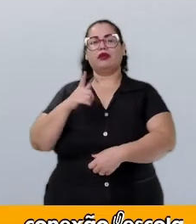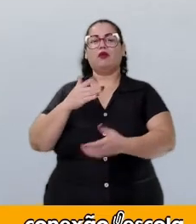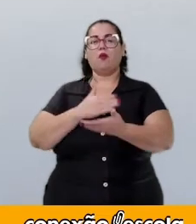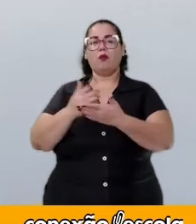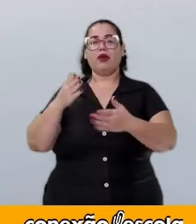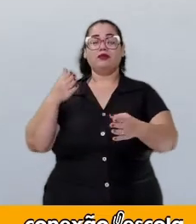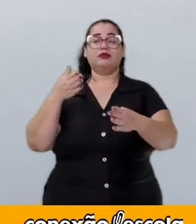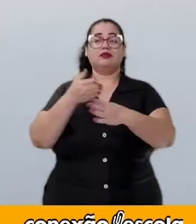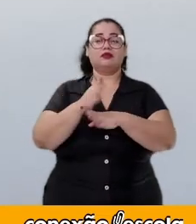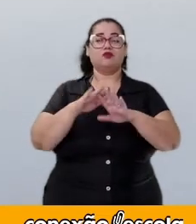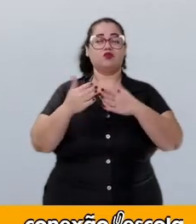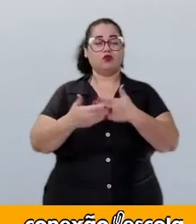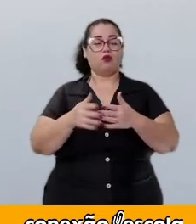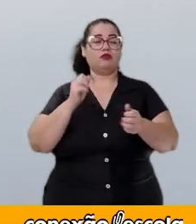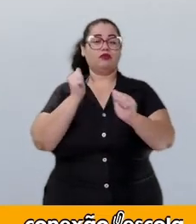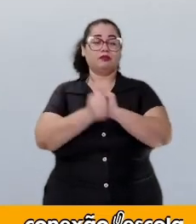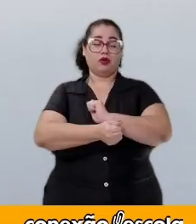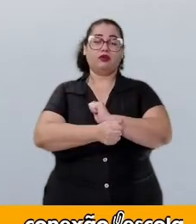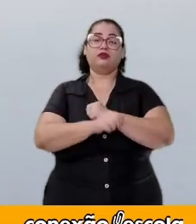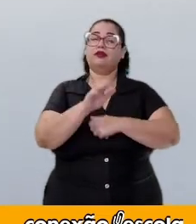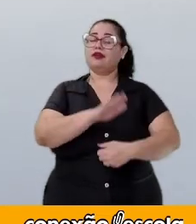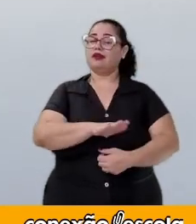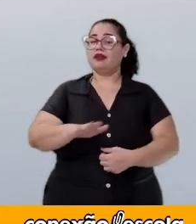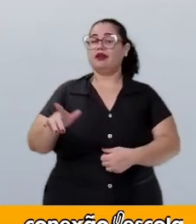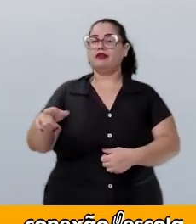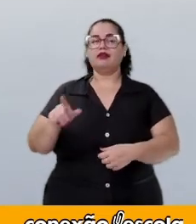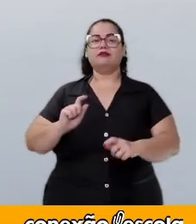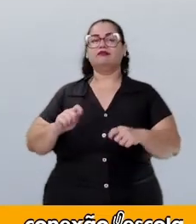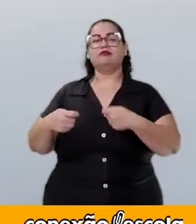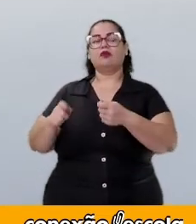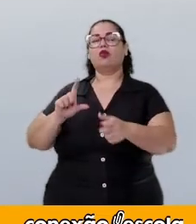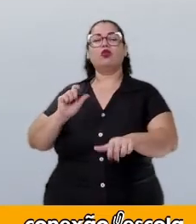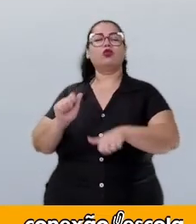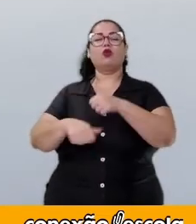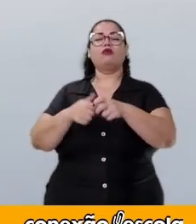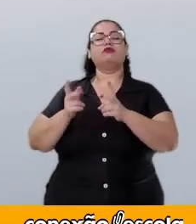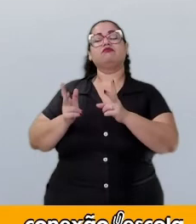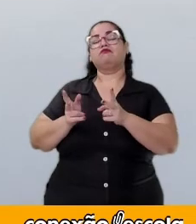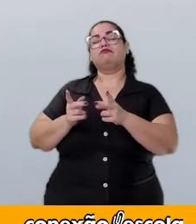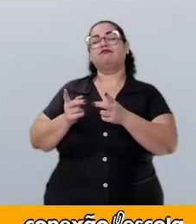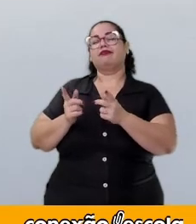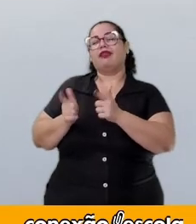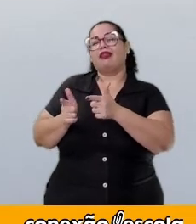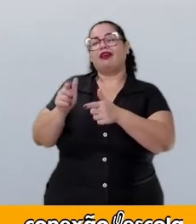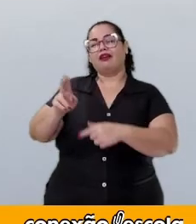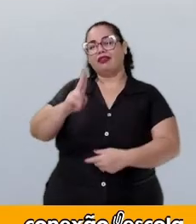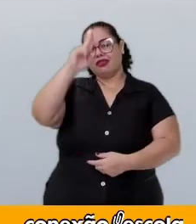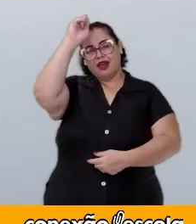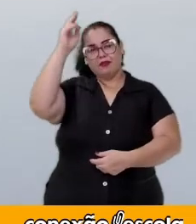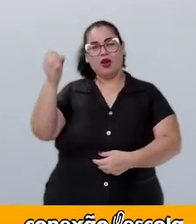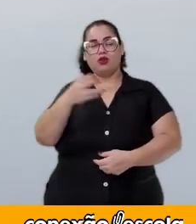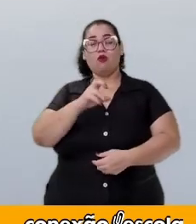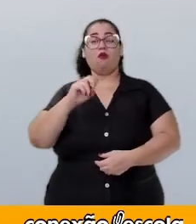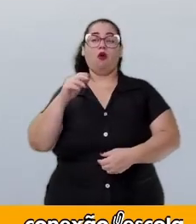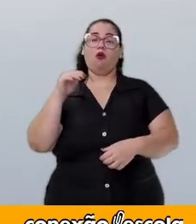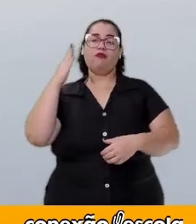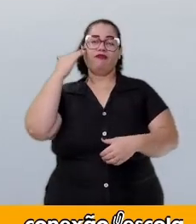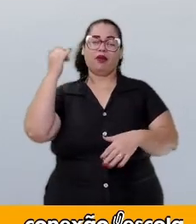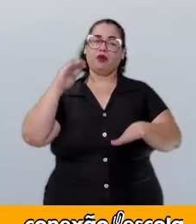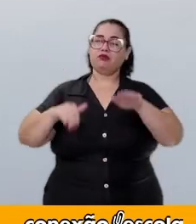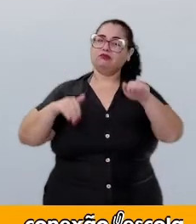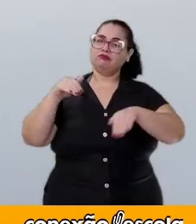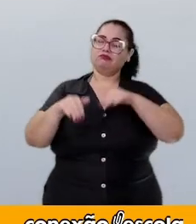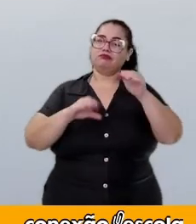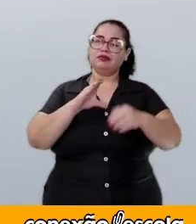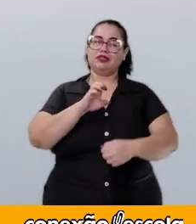entrarem em escolas de esportes, as crianças se tornem o novo Neymar ou Cielo. Mas o professor alerta que o